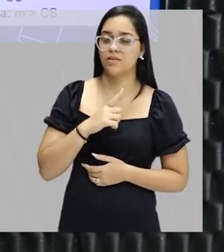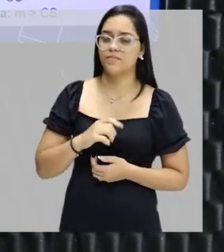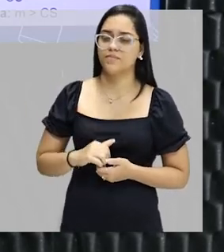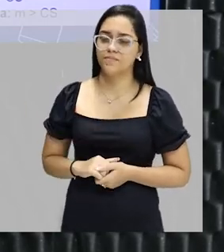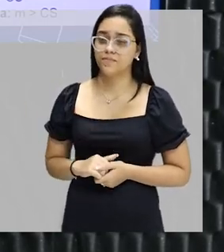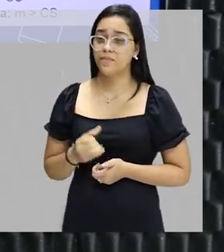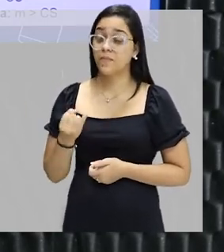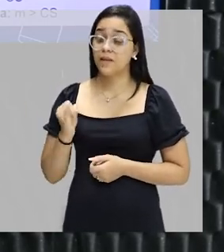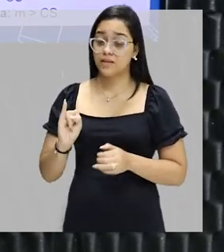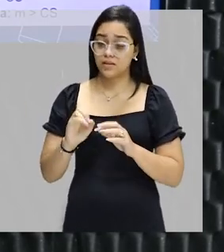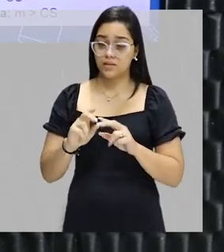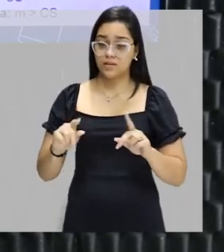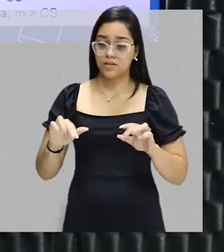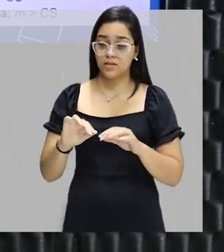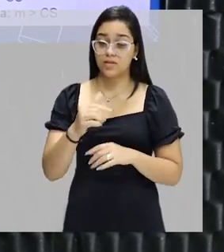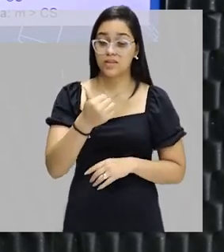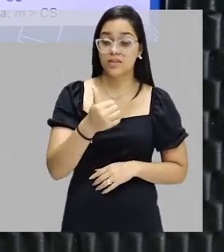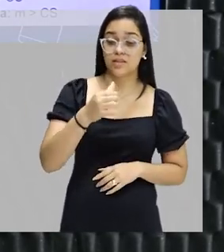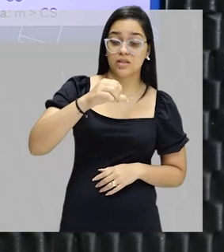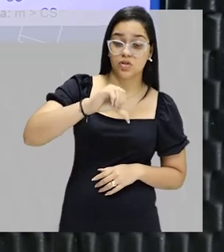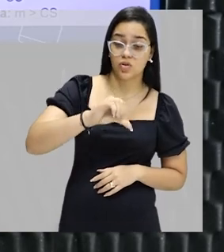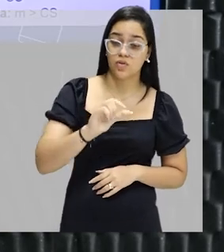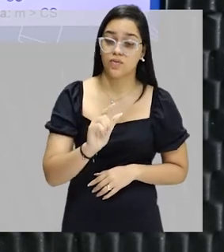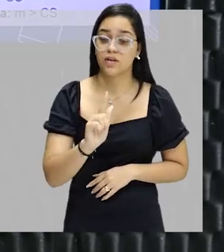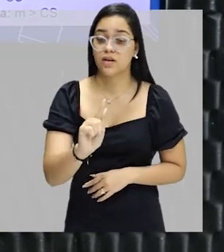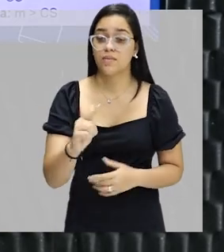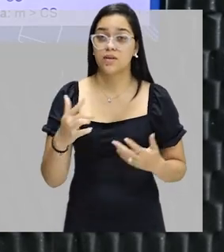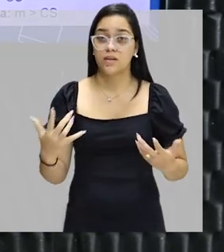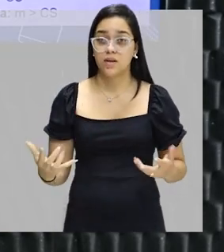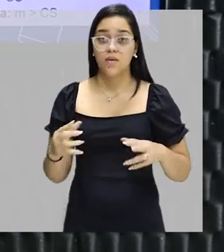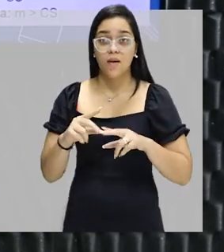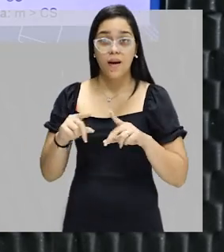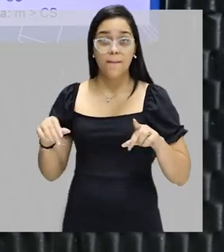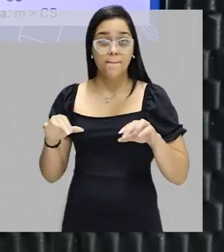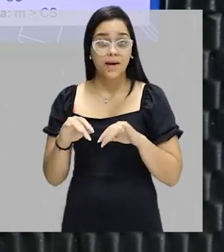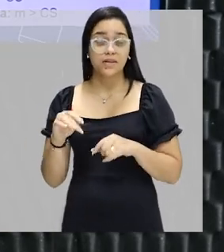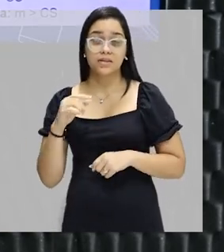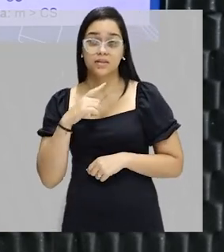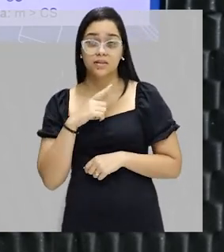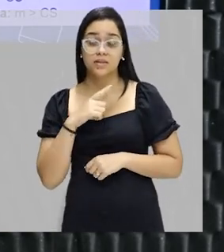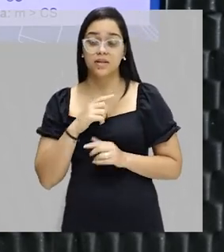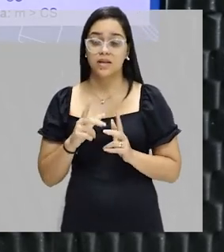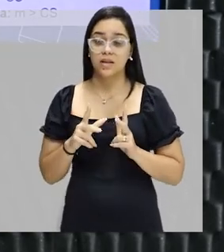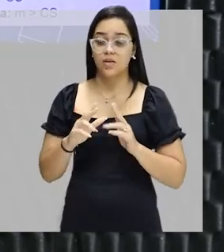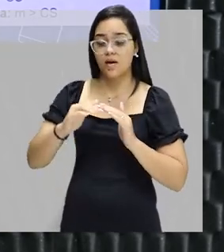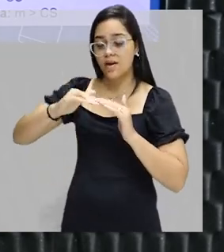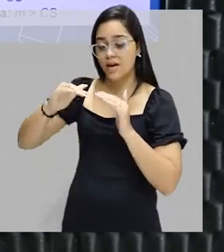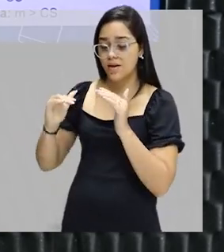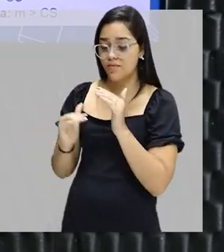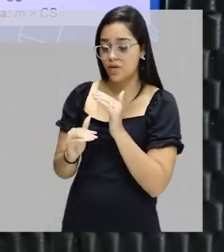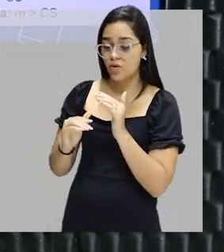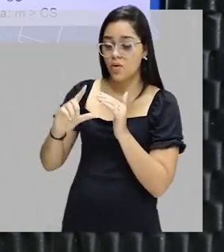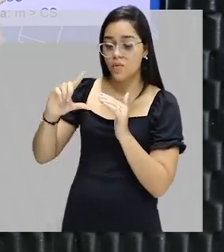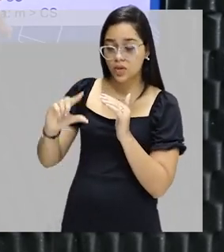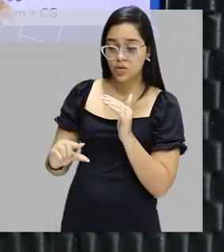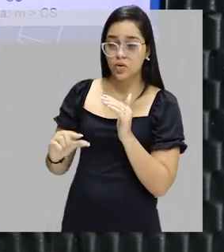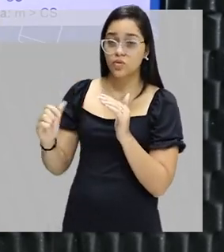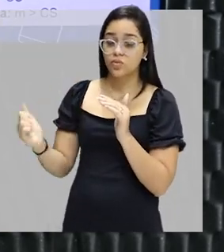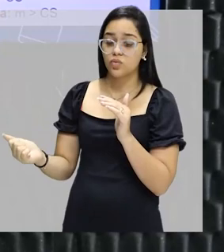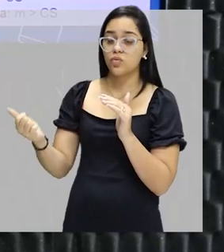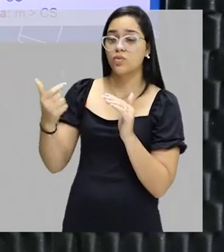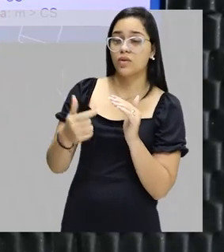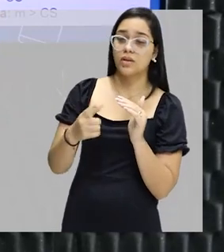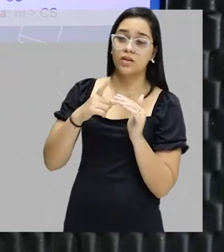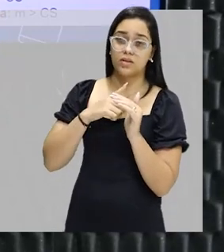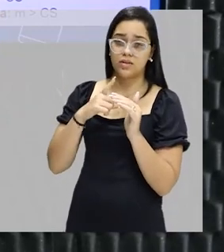Se dissolvermos 19 gramas, então a massa dissolvida é inferior, menor do que o